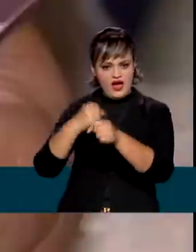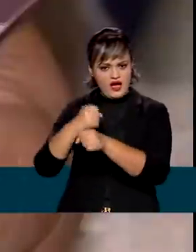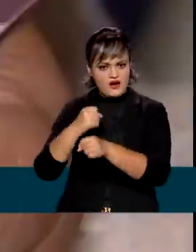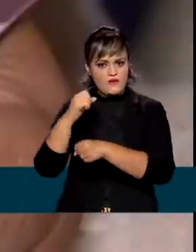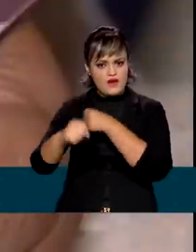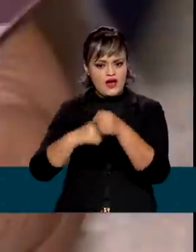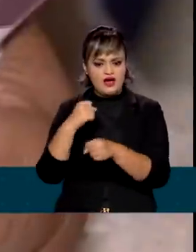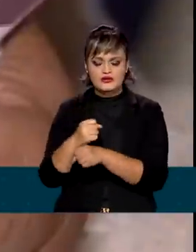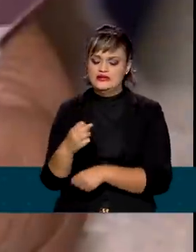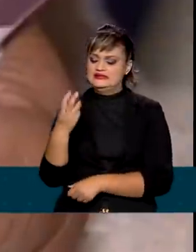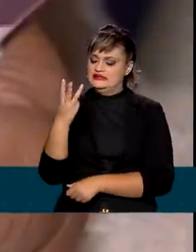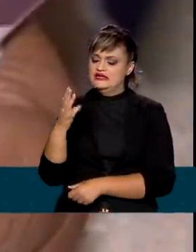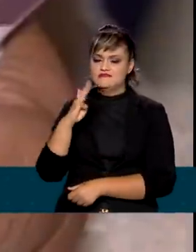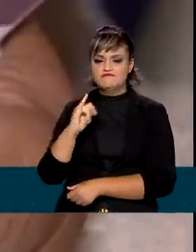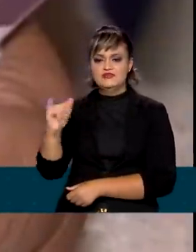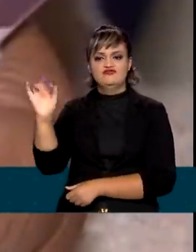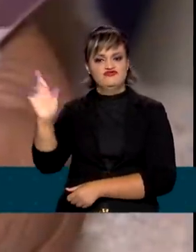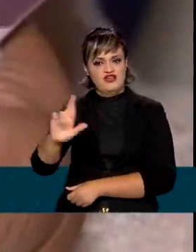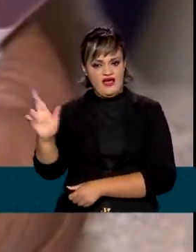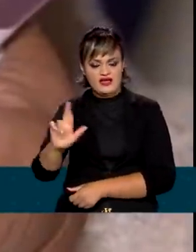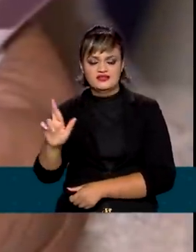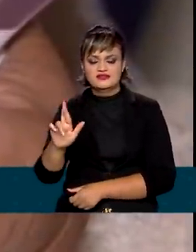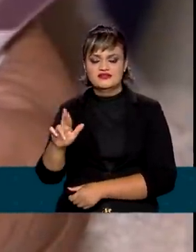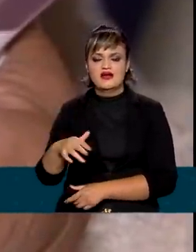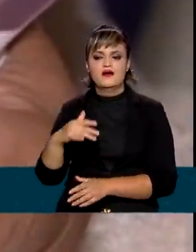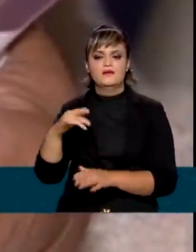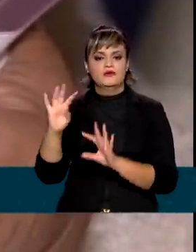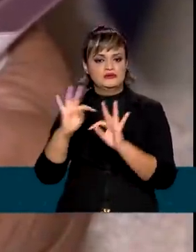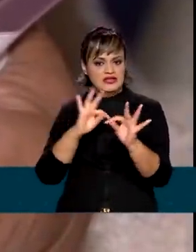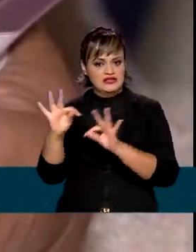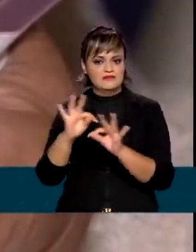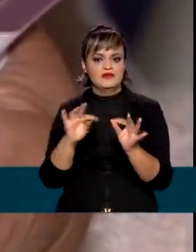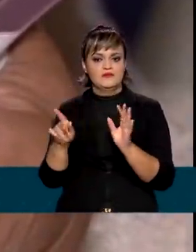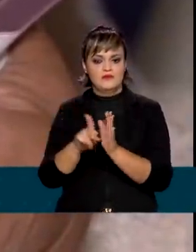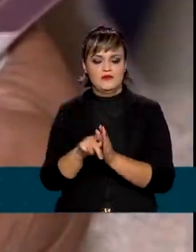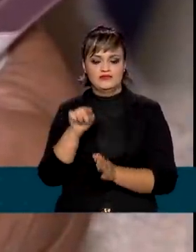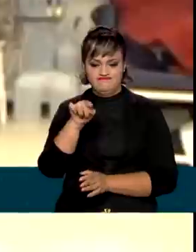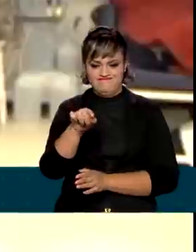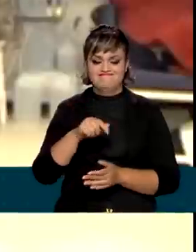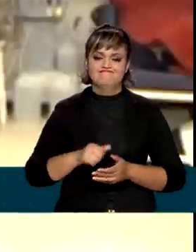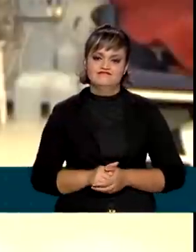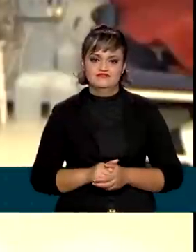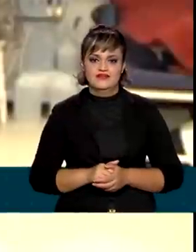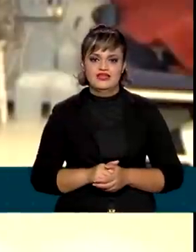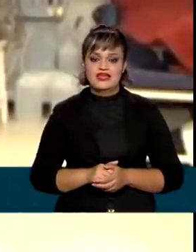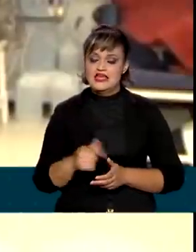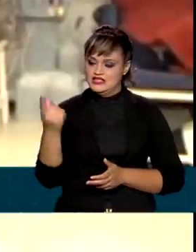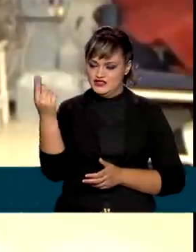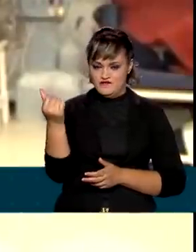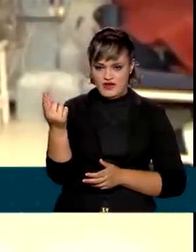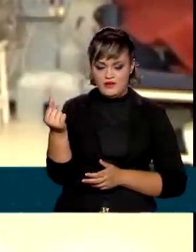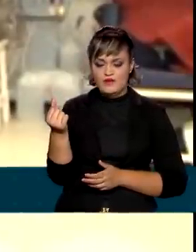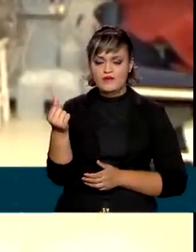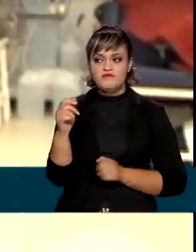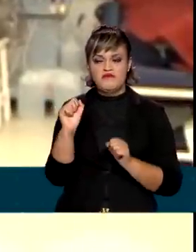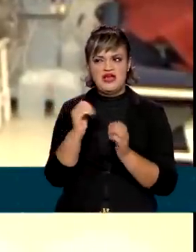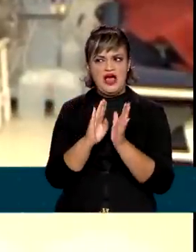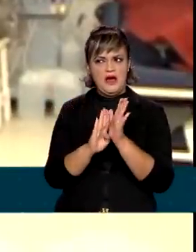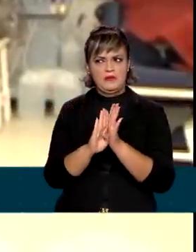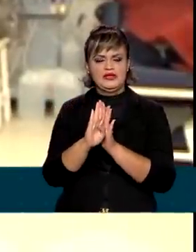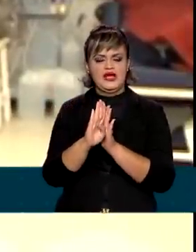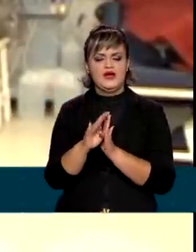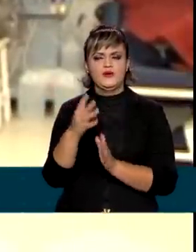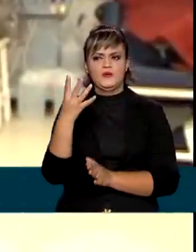mais de 3 bilhões de reais para os procedimentos de diálise no SUS. Esse valor deve aumentar em